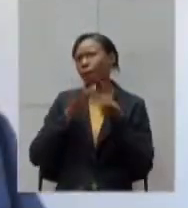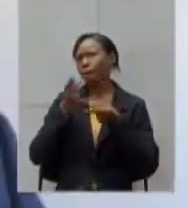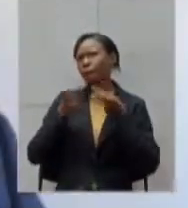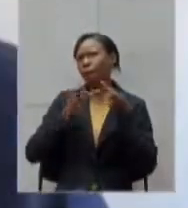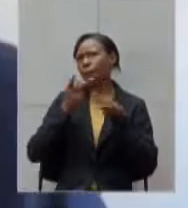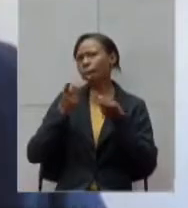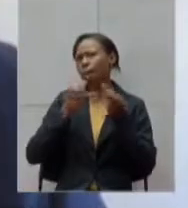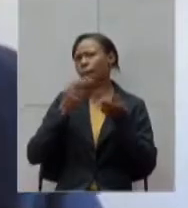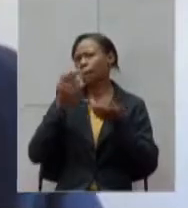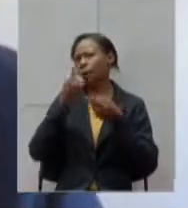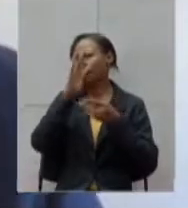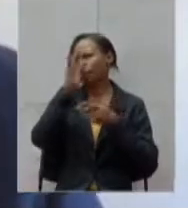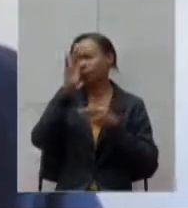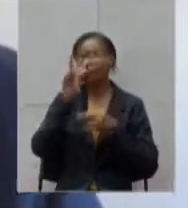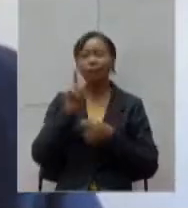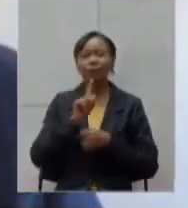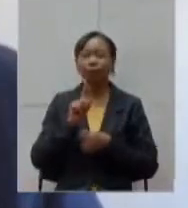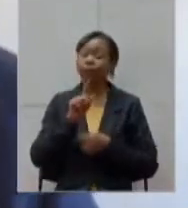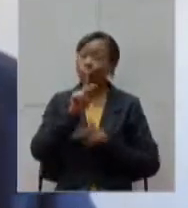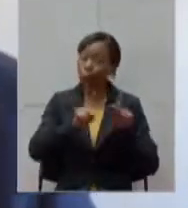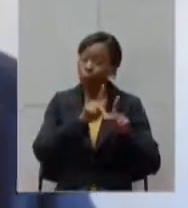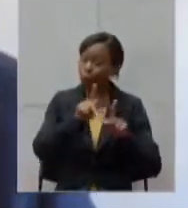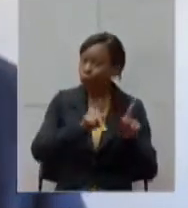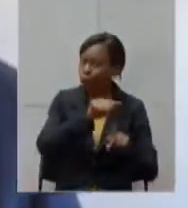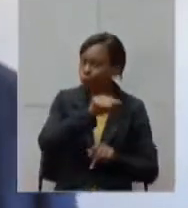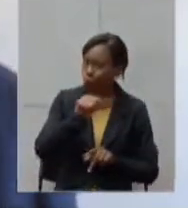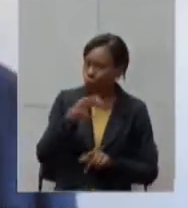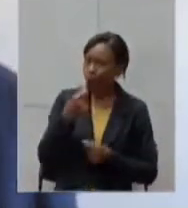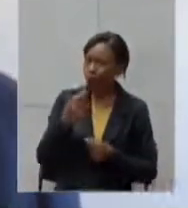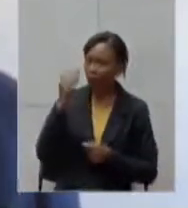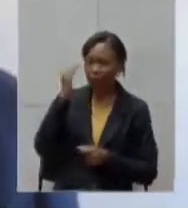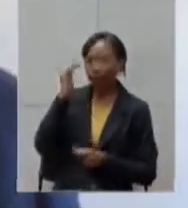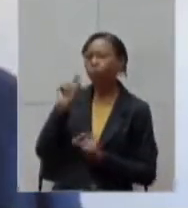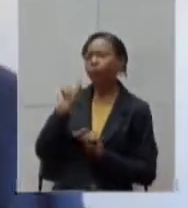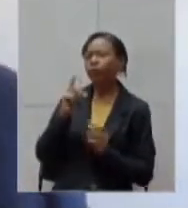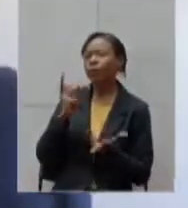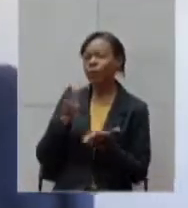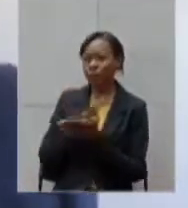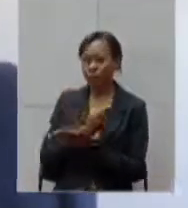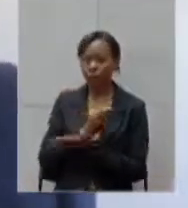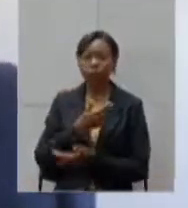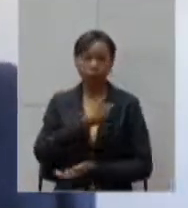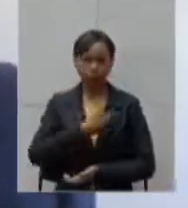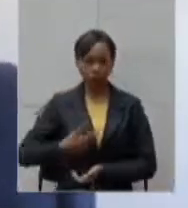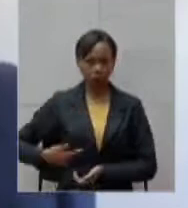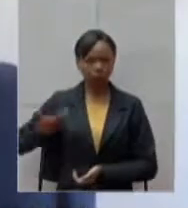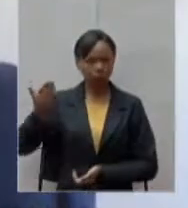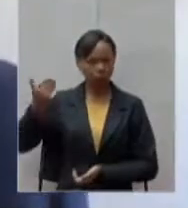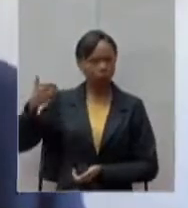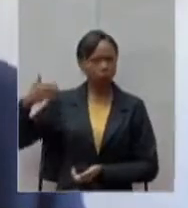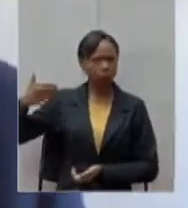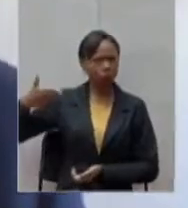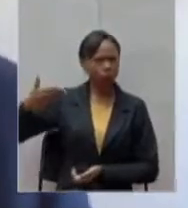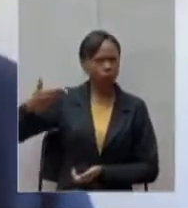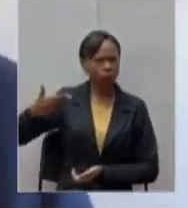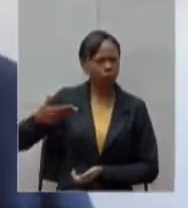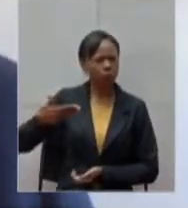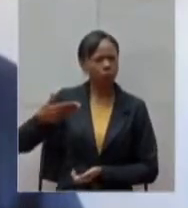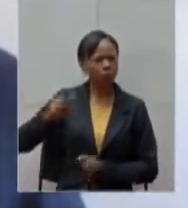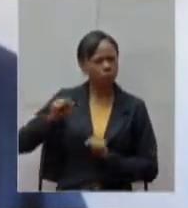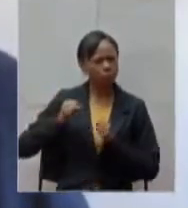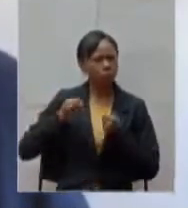população não compreenda exatamente o que está acontecendo o governador defendeu ao longo do tempo até tem aquela frase que ele disse